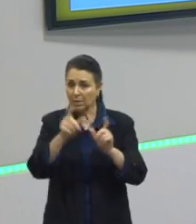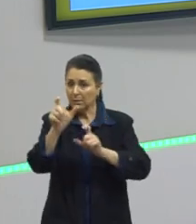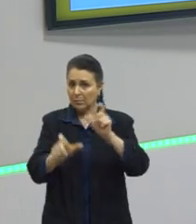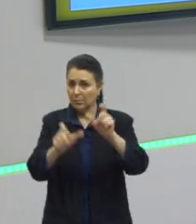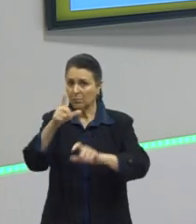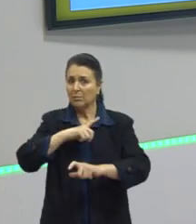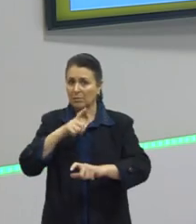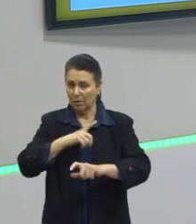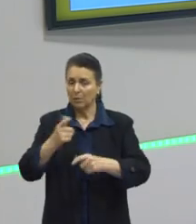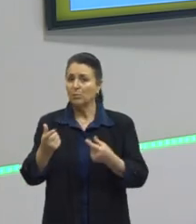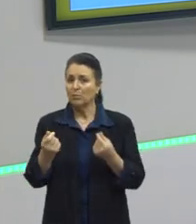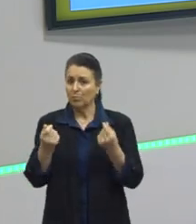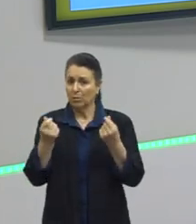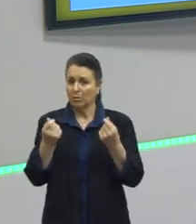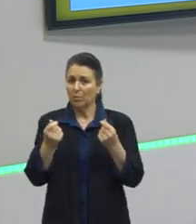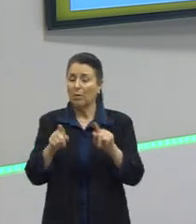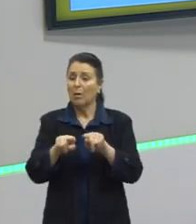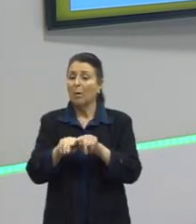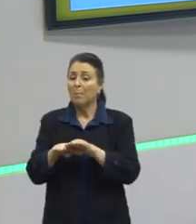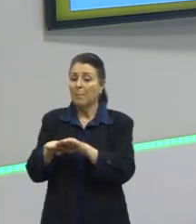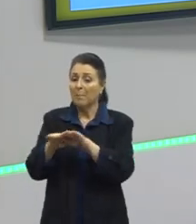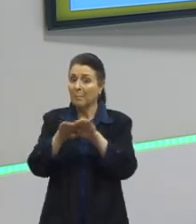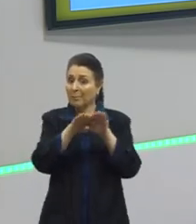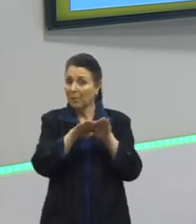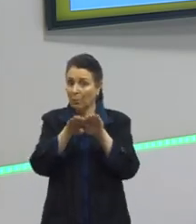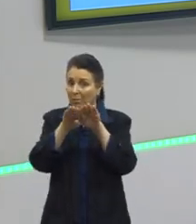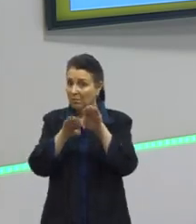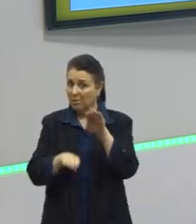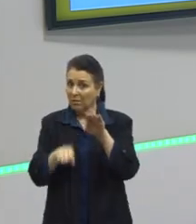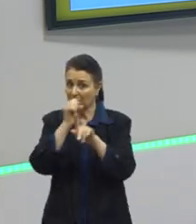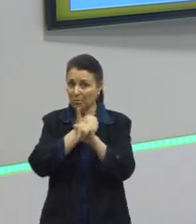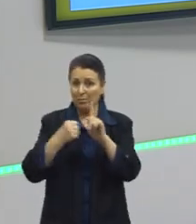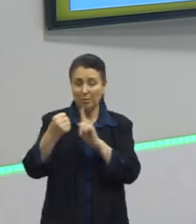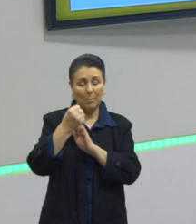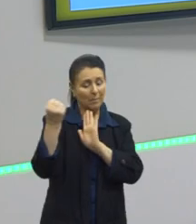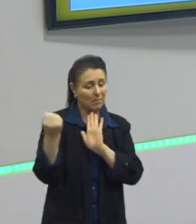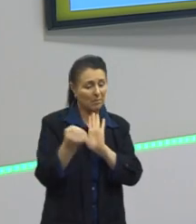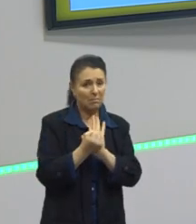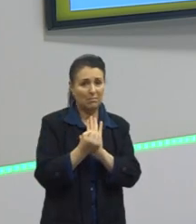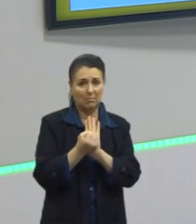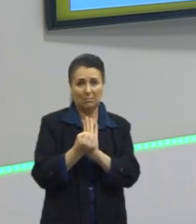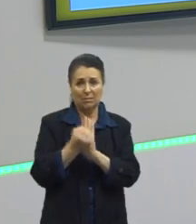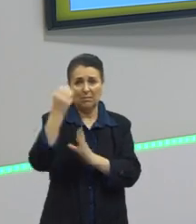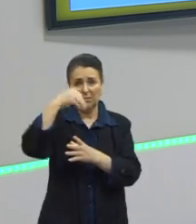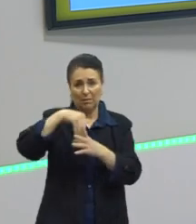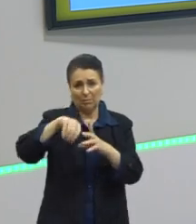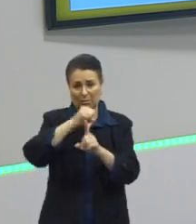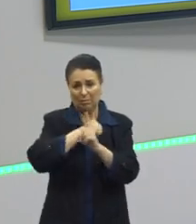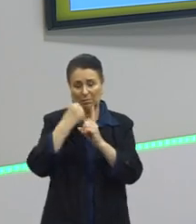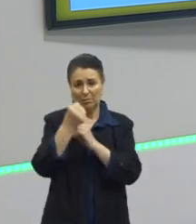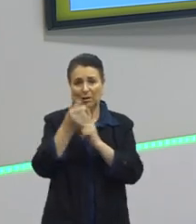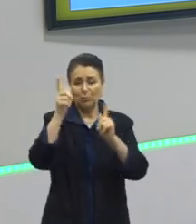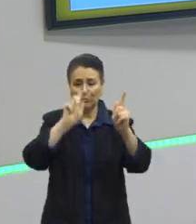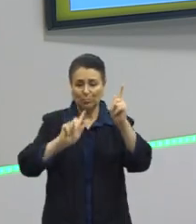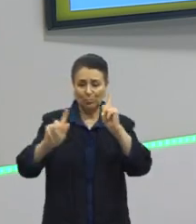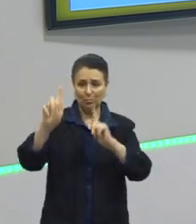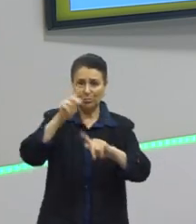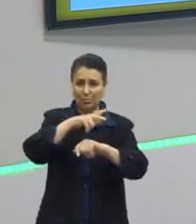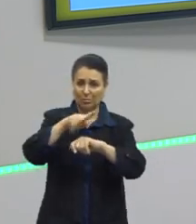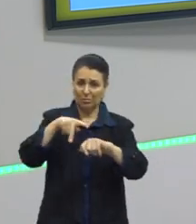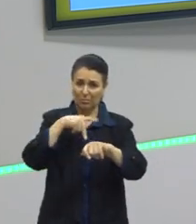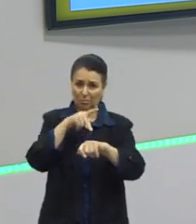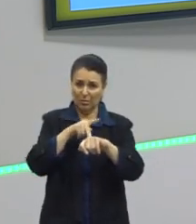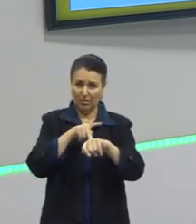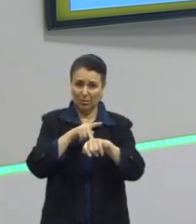é muita, muita desigualdade social, é um fator marcante dentro da sociedade do Chile, certo, esse degrau entre o mais pobre